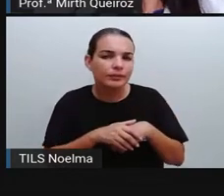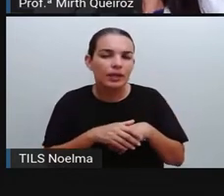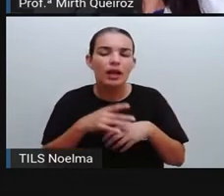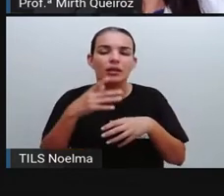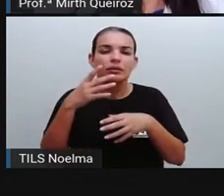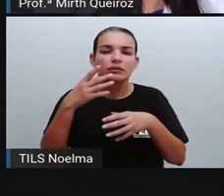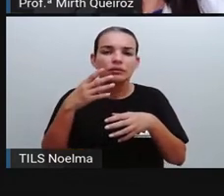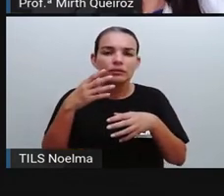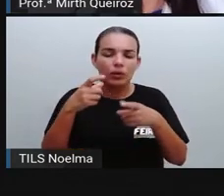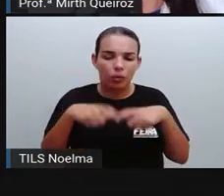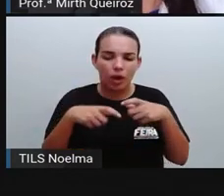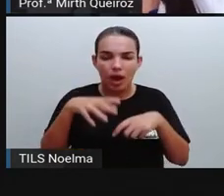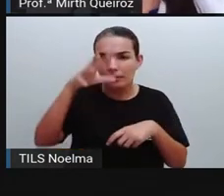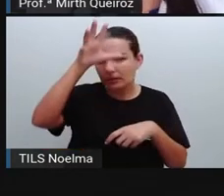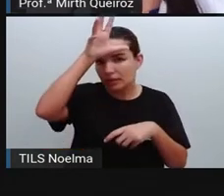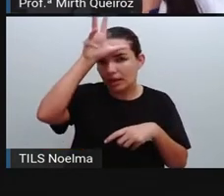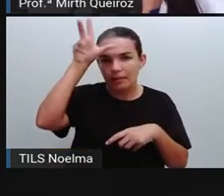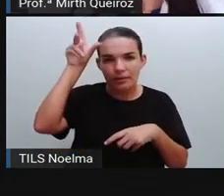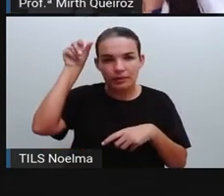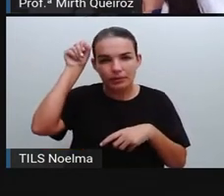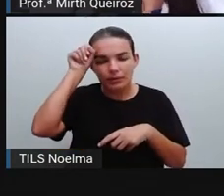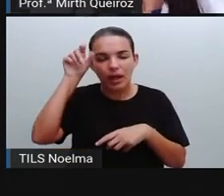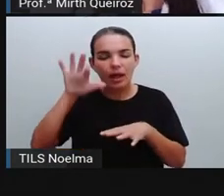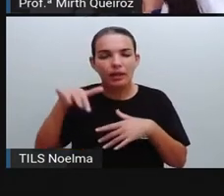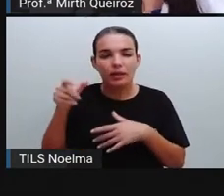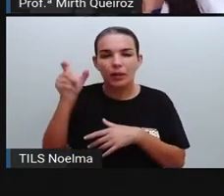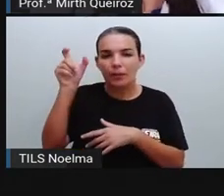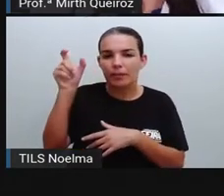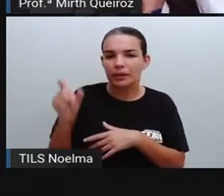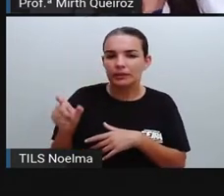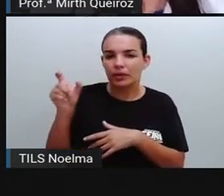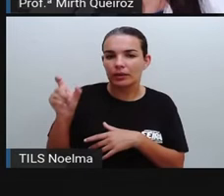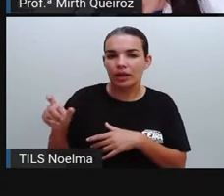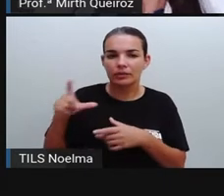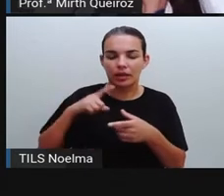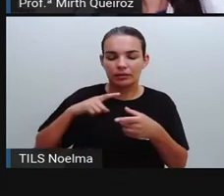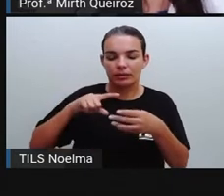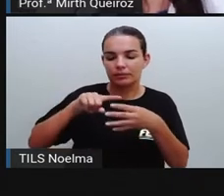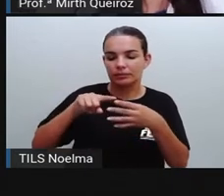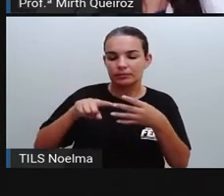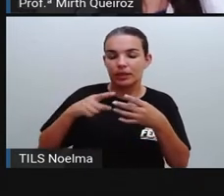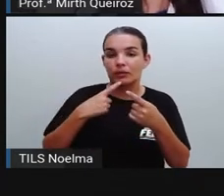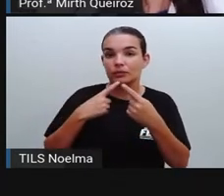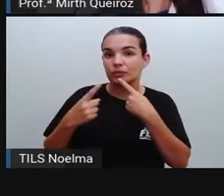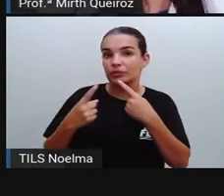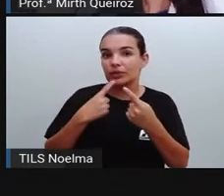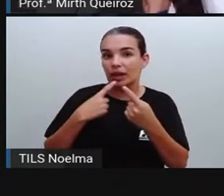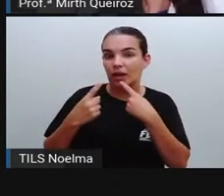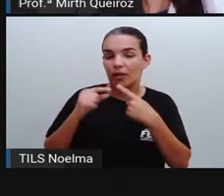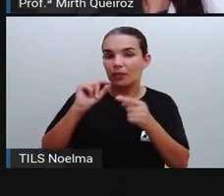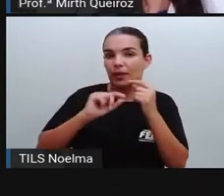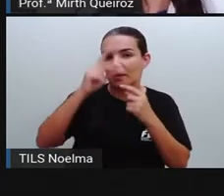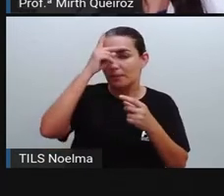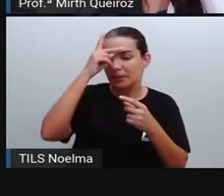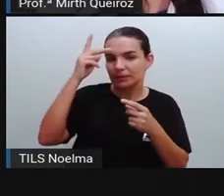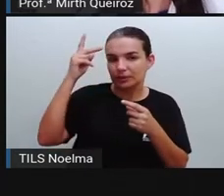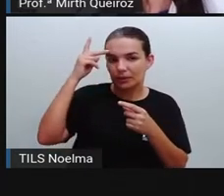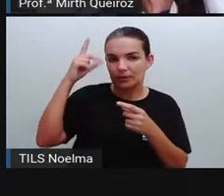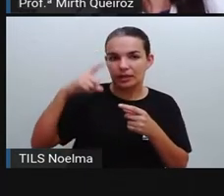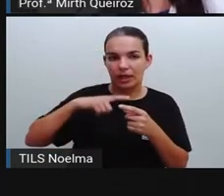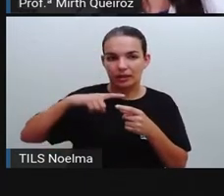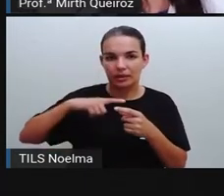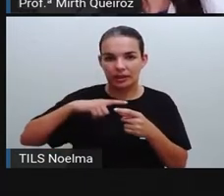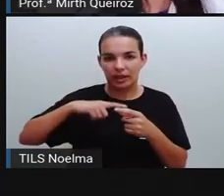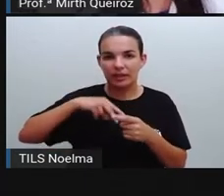são os personagens centrais aí, neste caso, a história? A gente tem um diálogo entre pessoas ali que fazem parte aí da